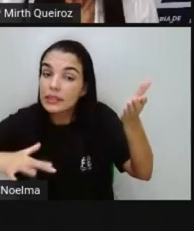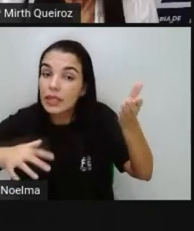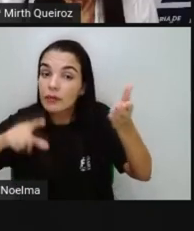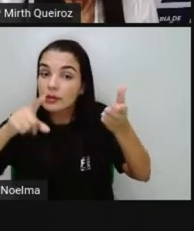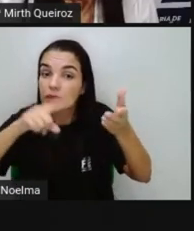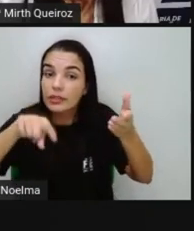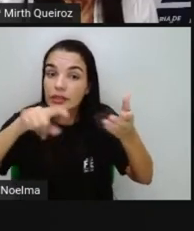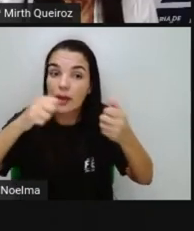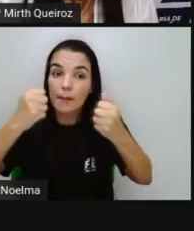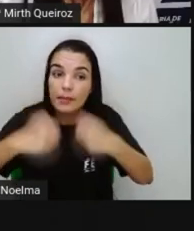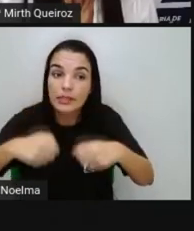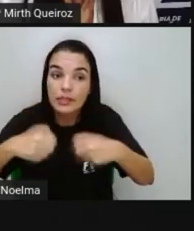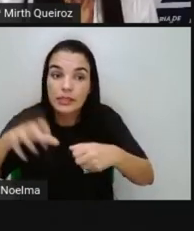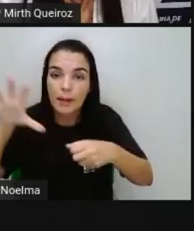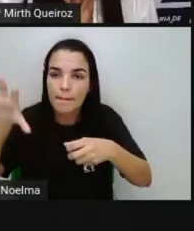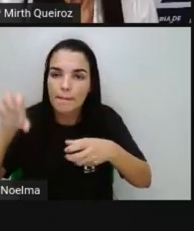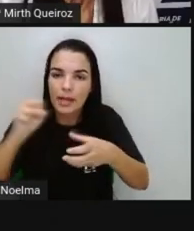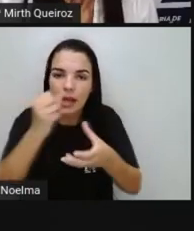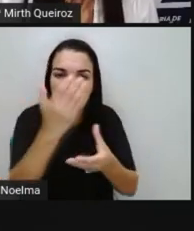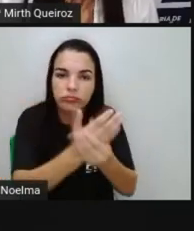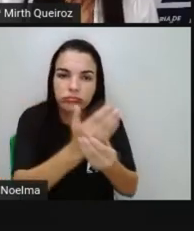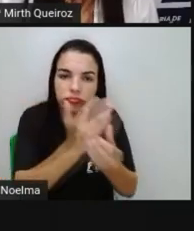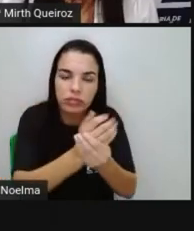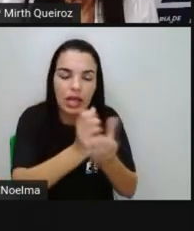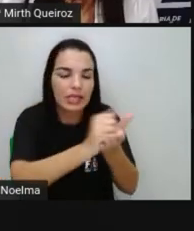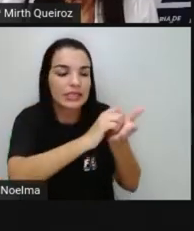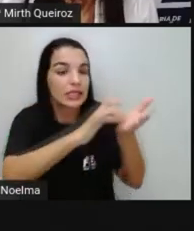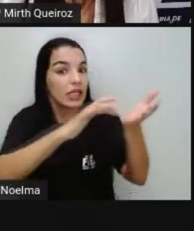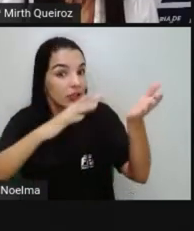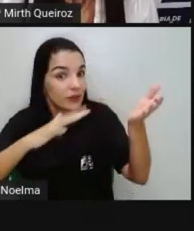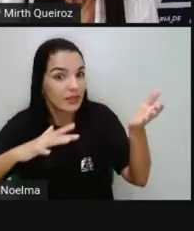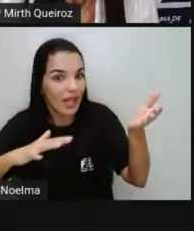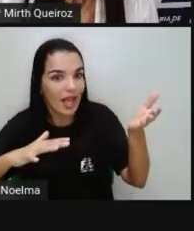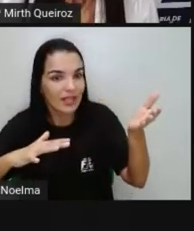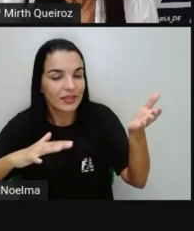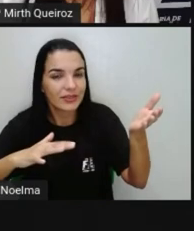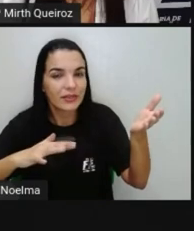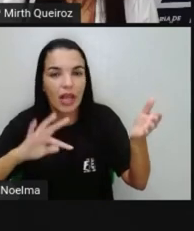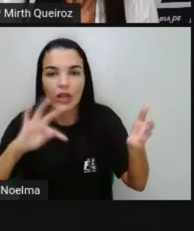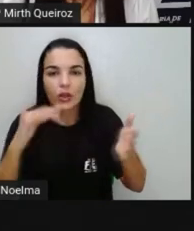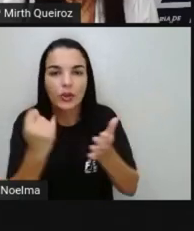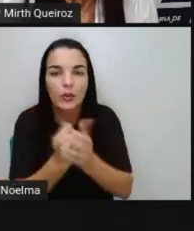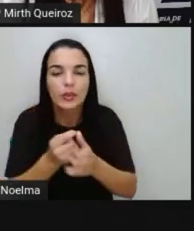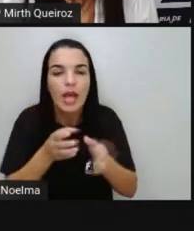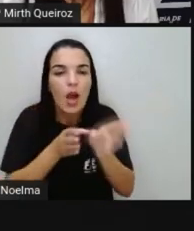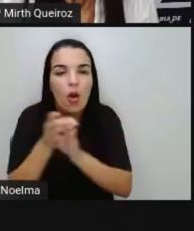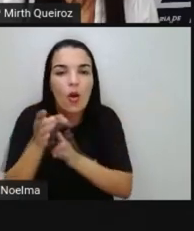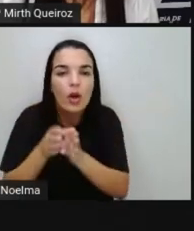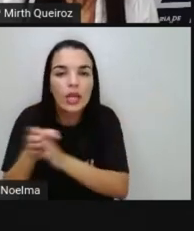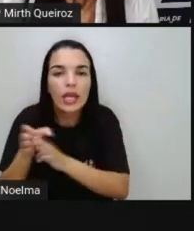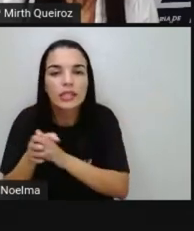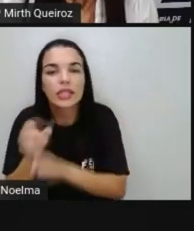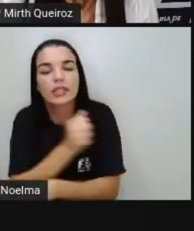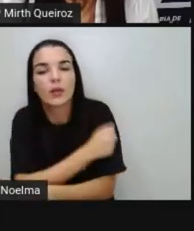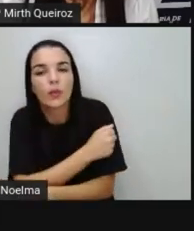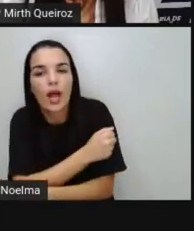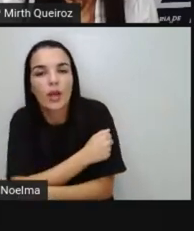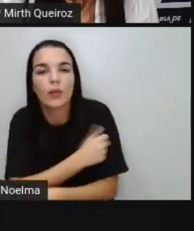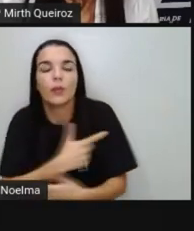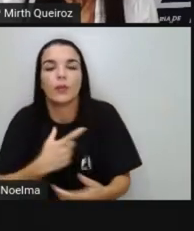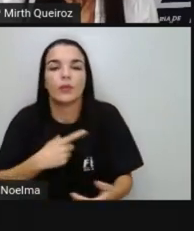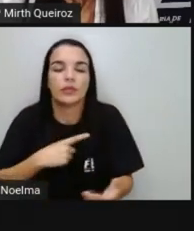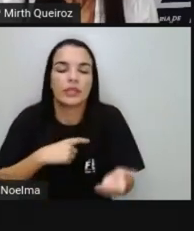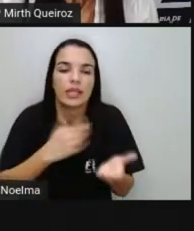peguem esse percurso pedagógico, que a gente chama também de atividades, né? Onde estão aí as orientações do aluno, a atividade